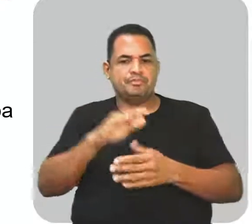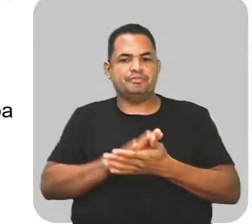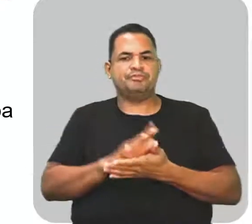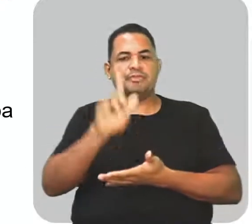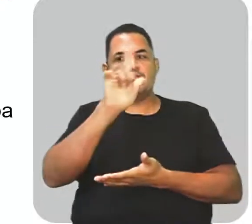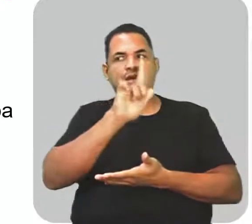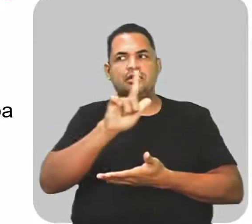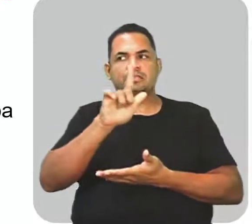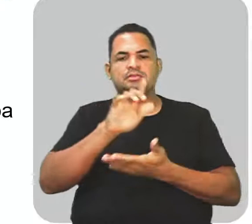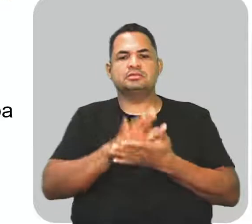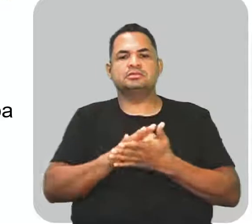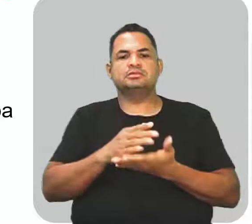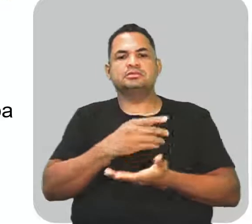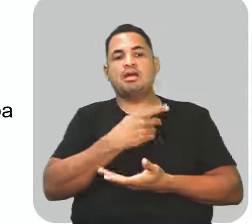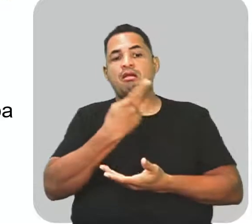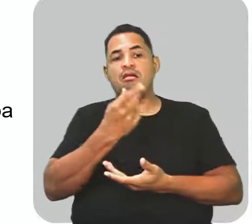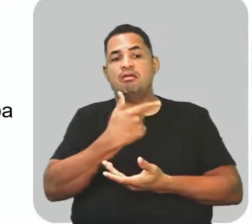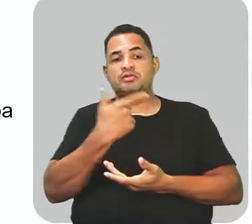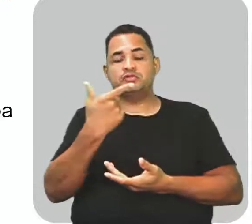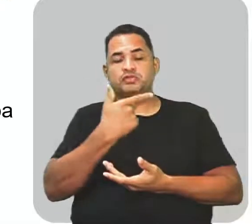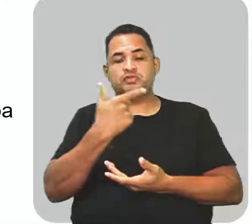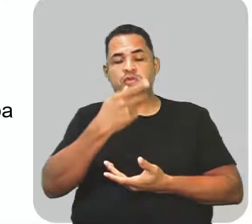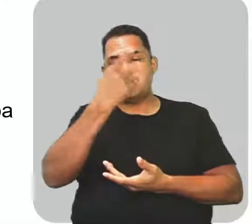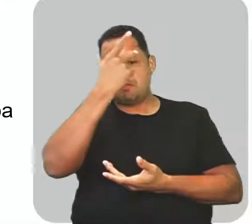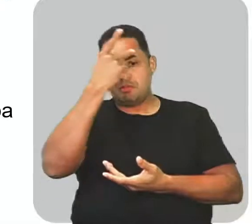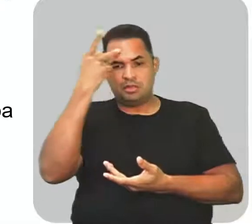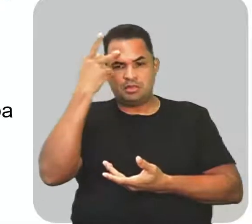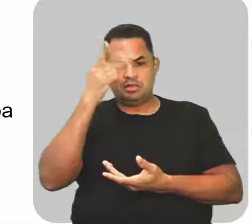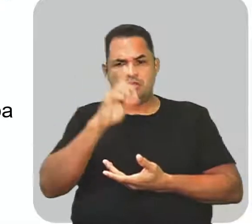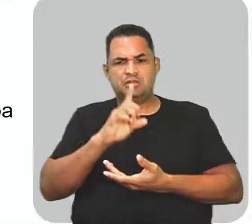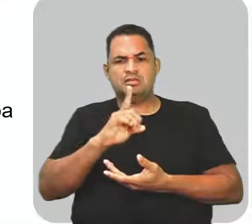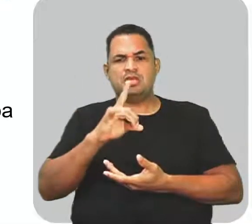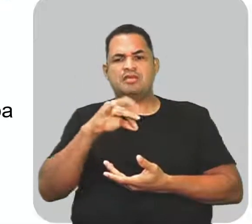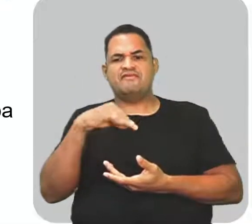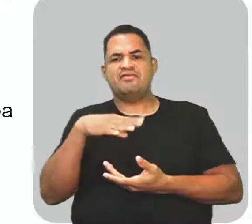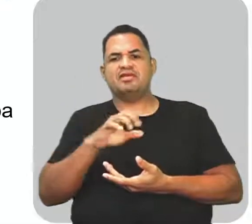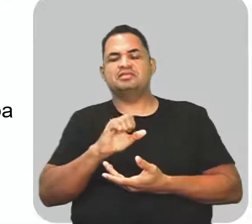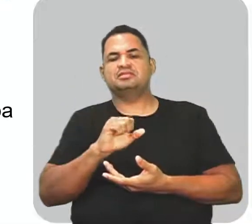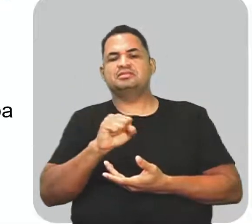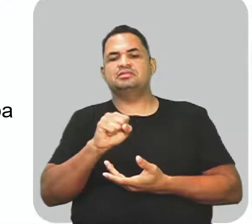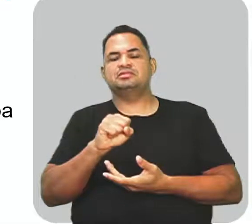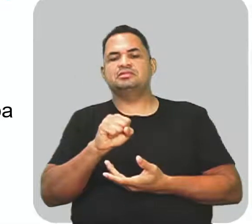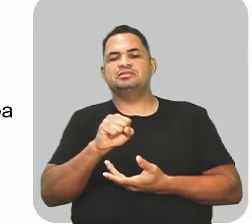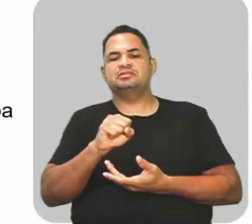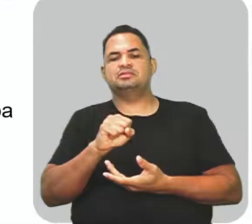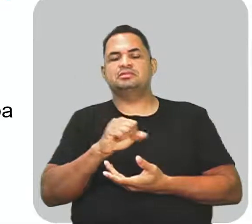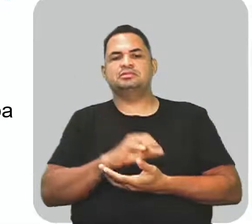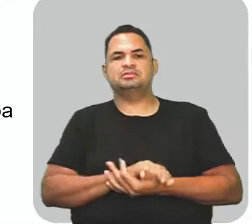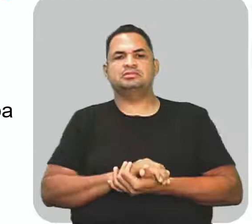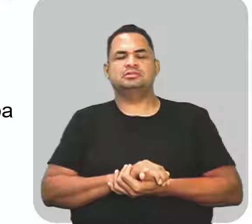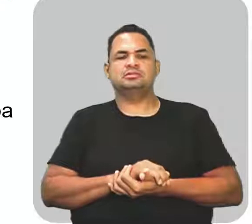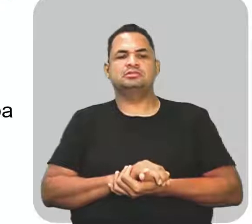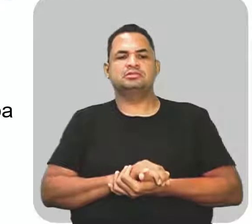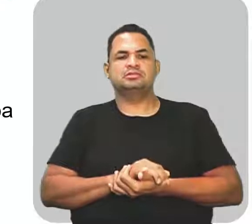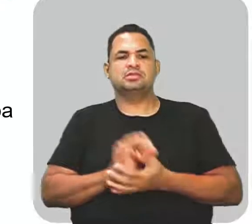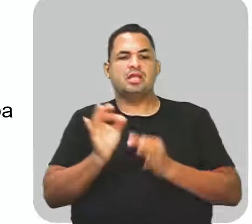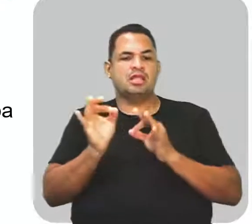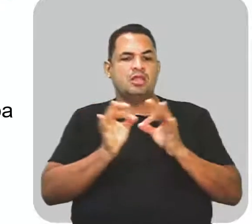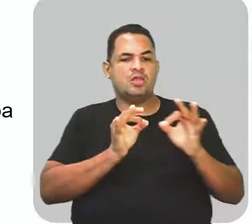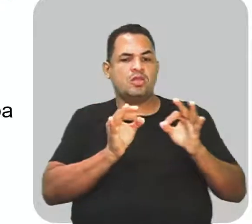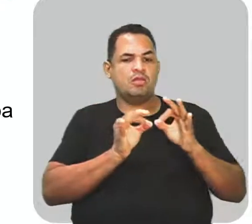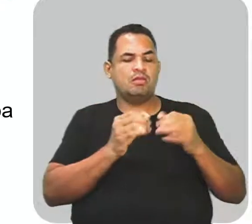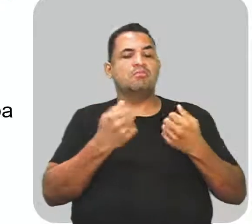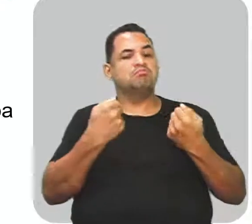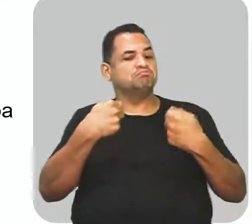conjugado para a segunda pessoa, né? De vez, né? Vós deveis. Mas essa construção é